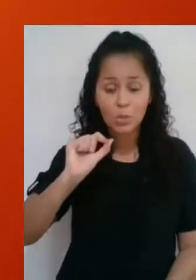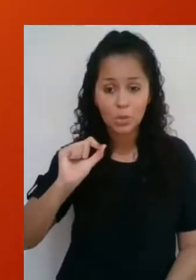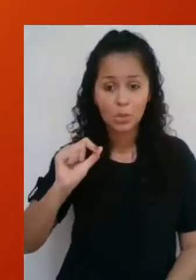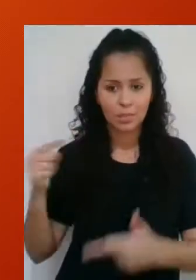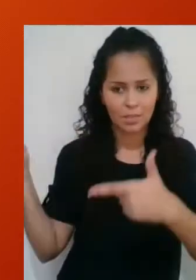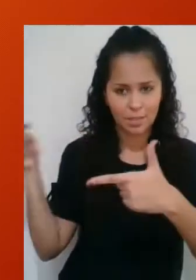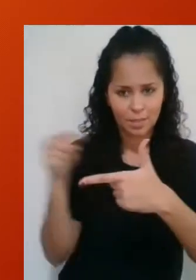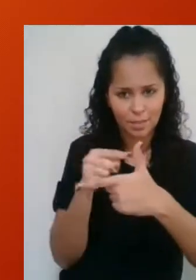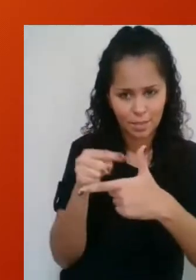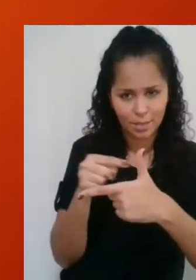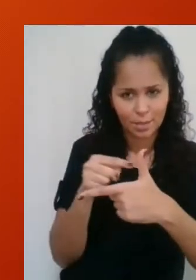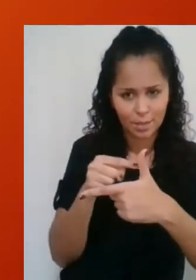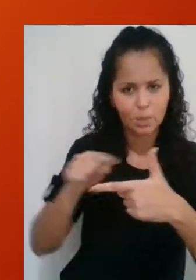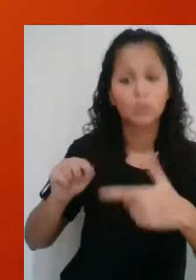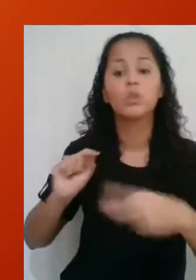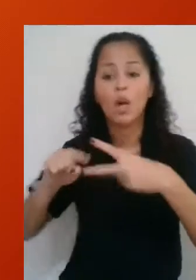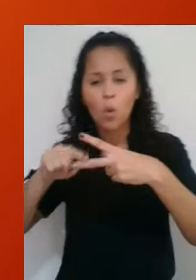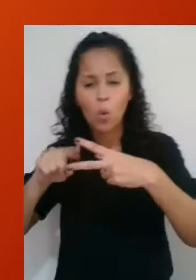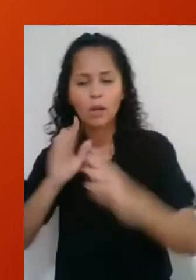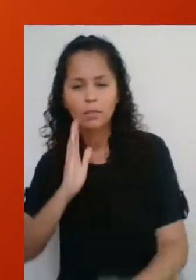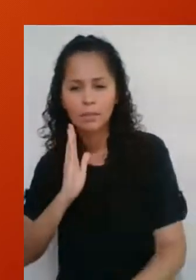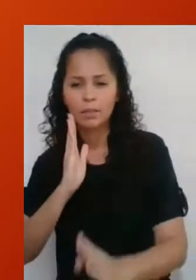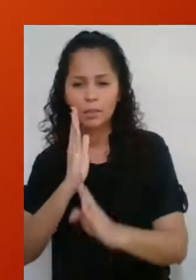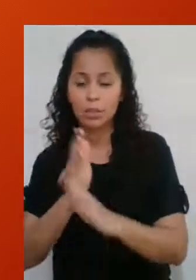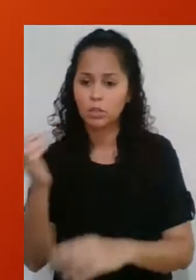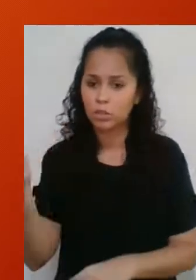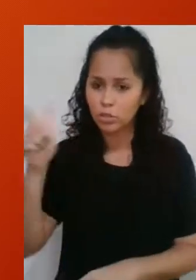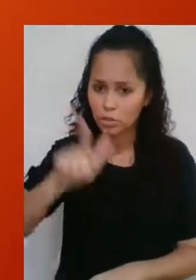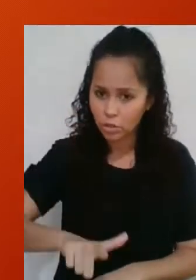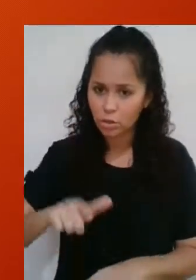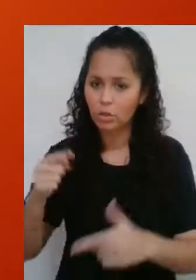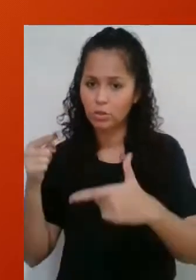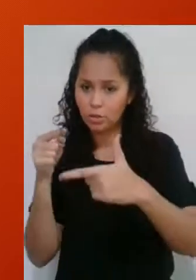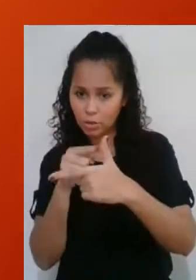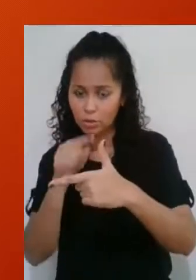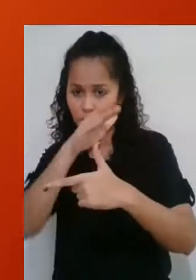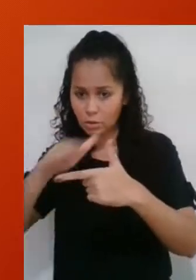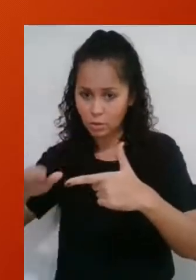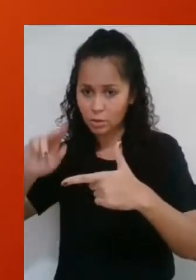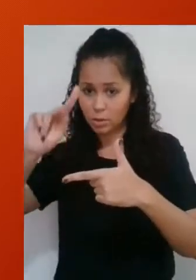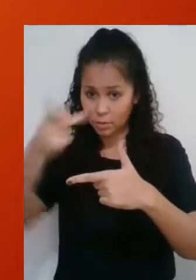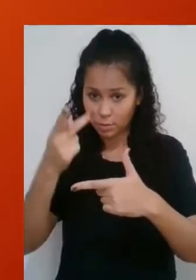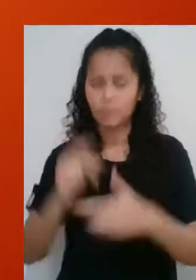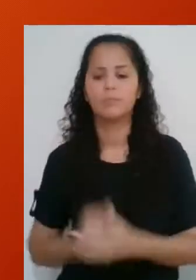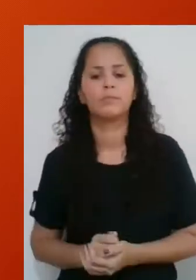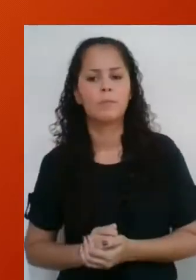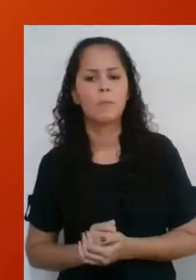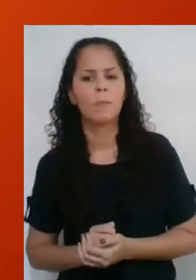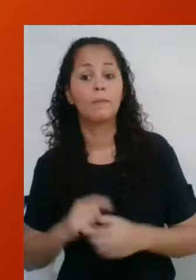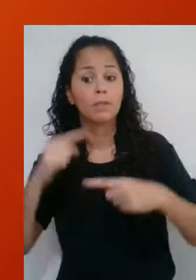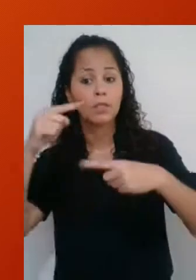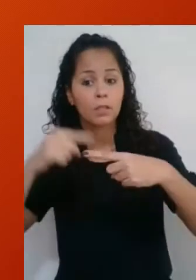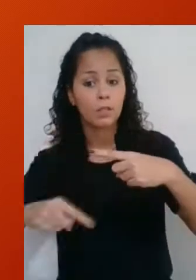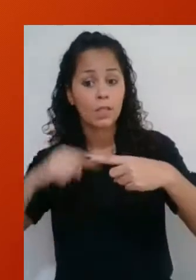que é um cateto oposto ao ângulo identificado. Portanto, eu de novo estou lidando com o cateto oposto e hipotenusa, o que me